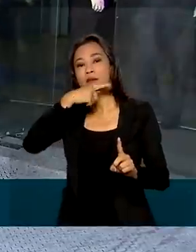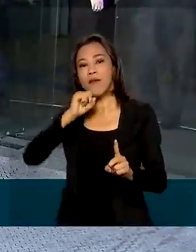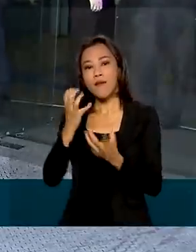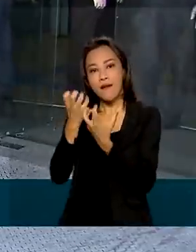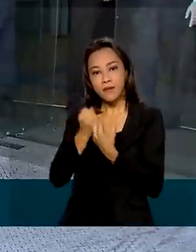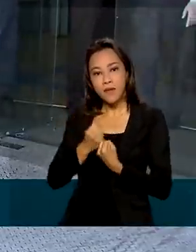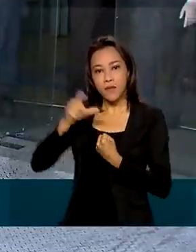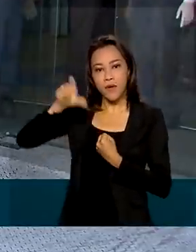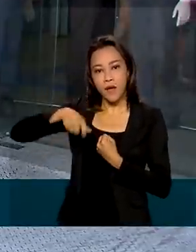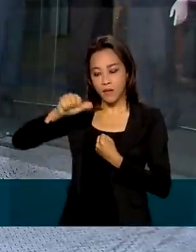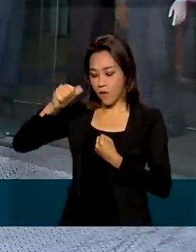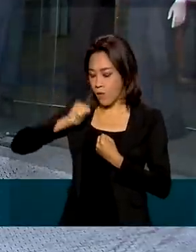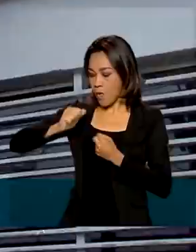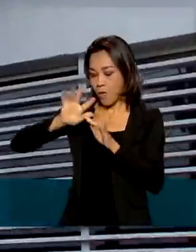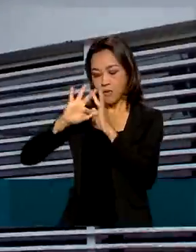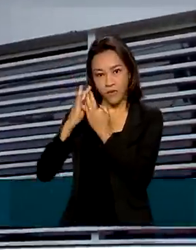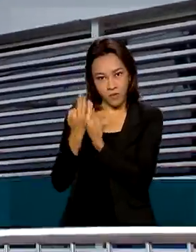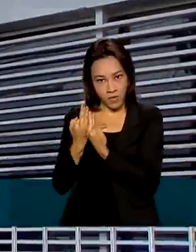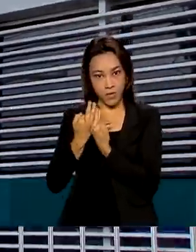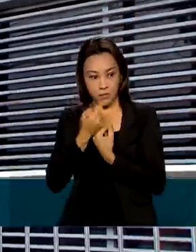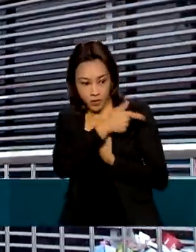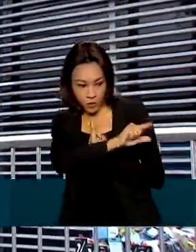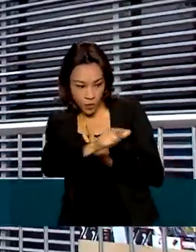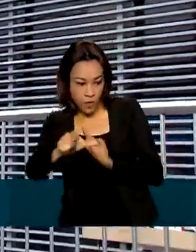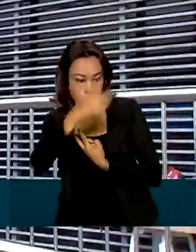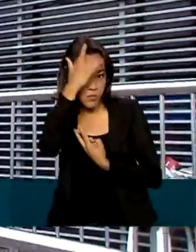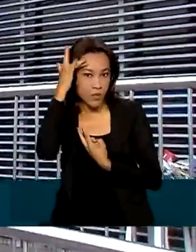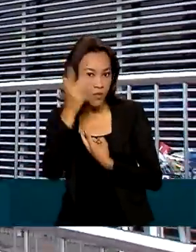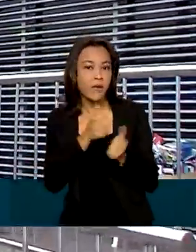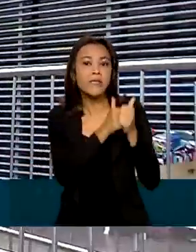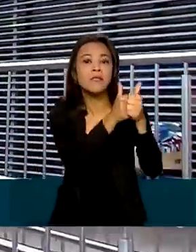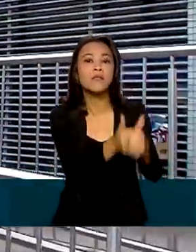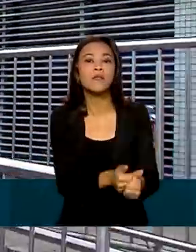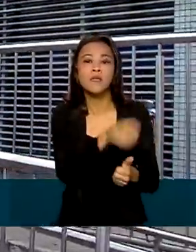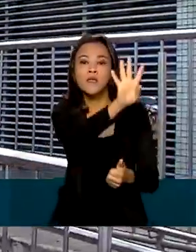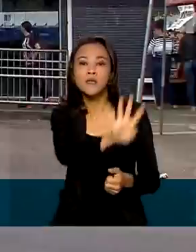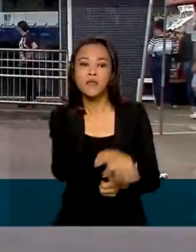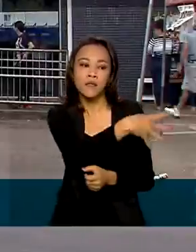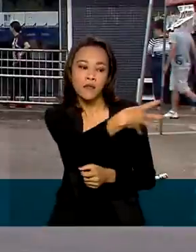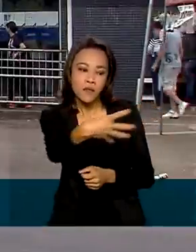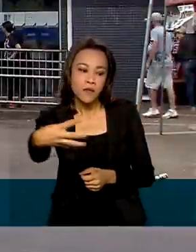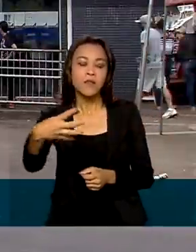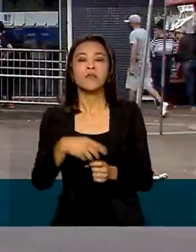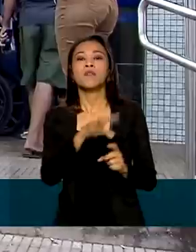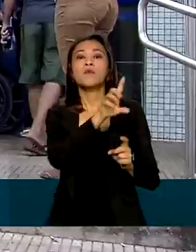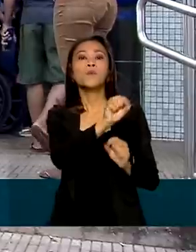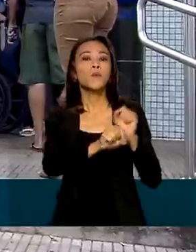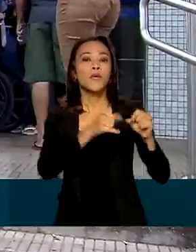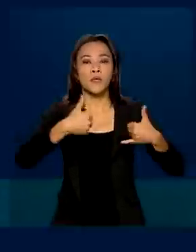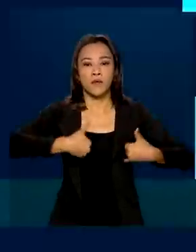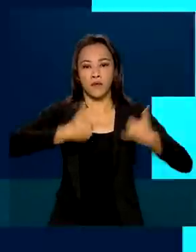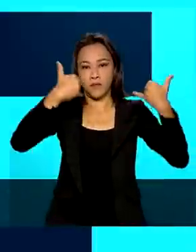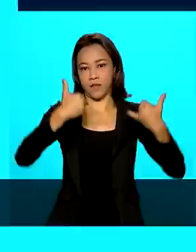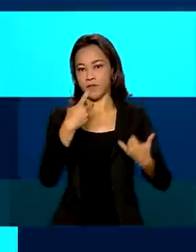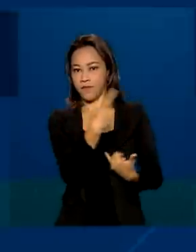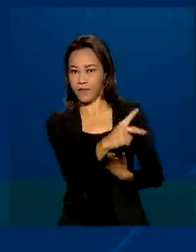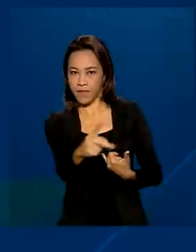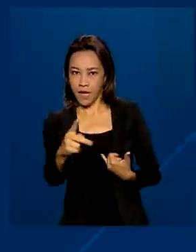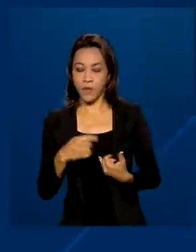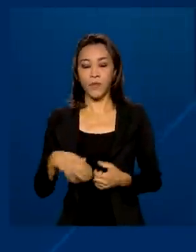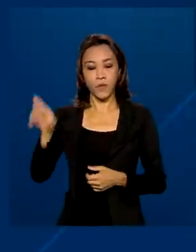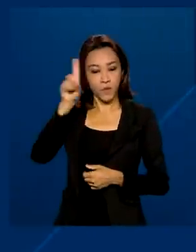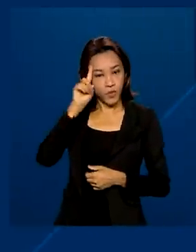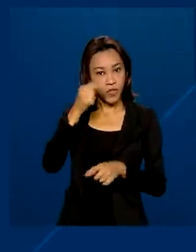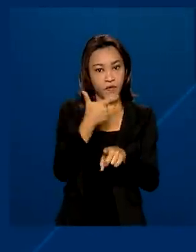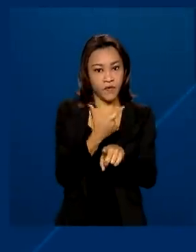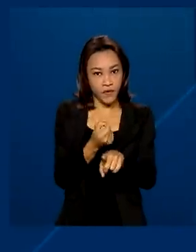Bolsa Família. Para os demais, o pagamento vai seguir o cronograma de acordo com a data de aniversário. No dia 20